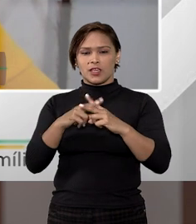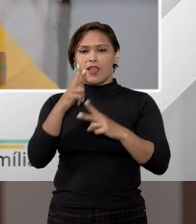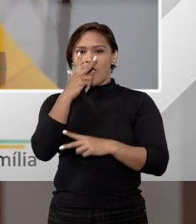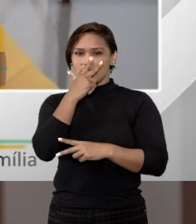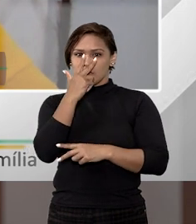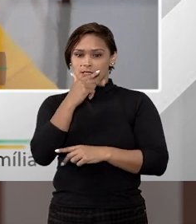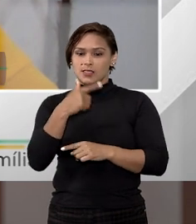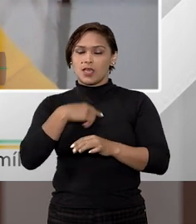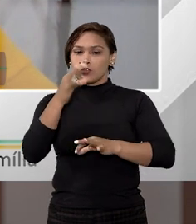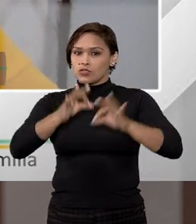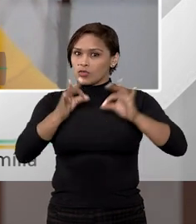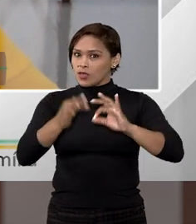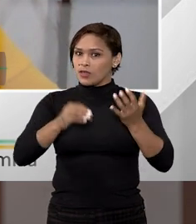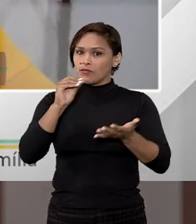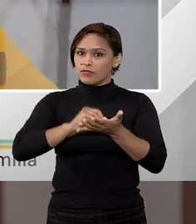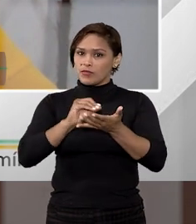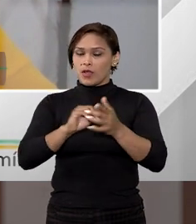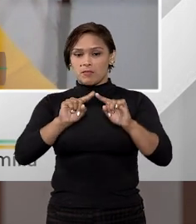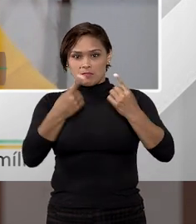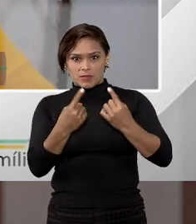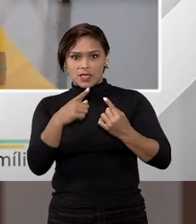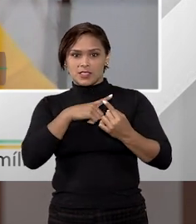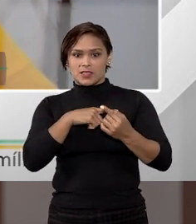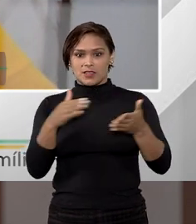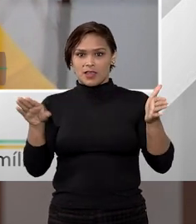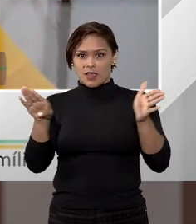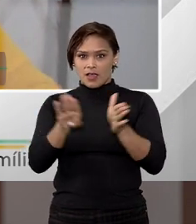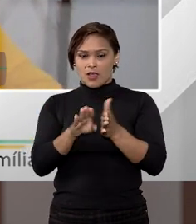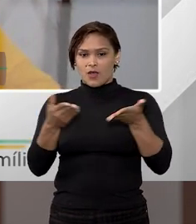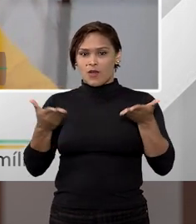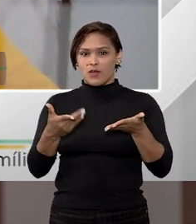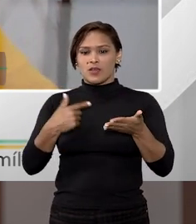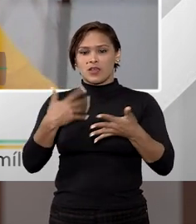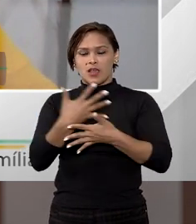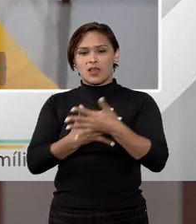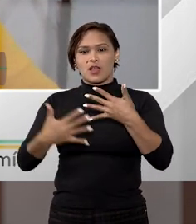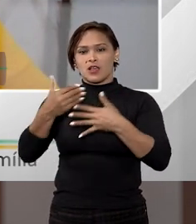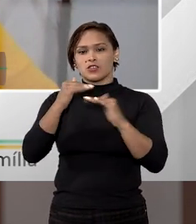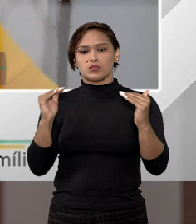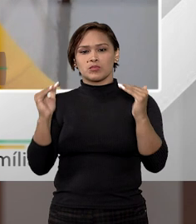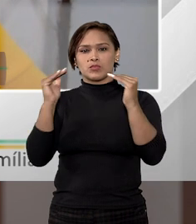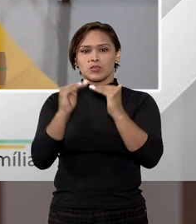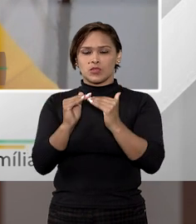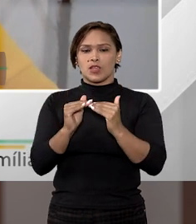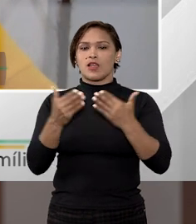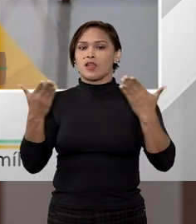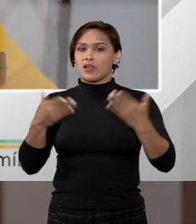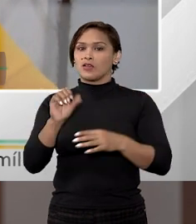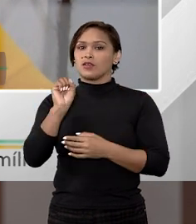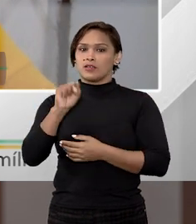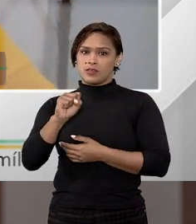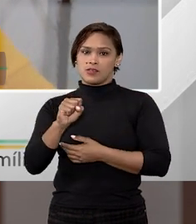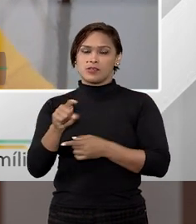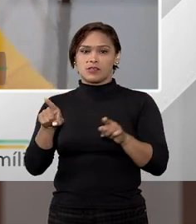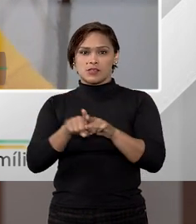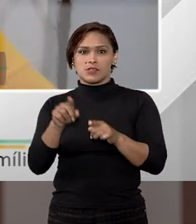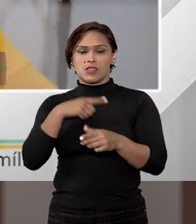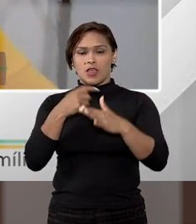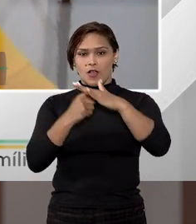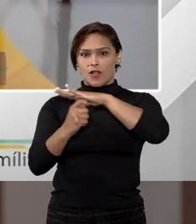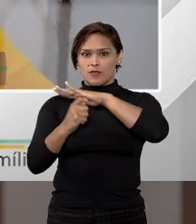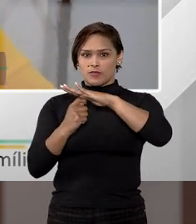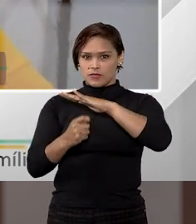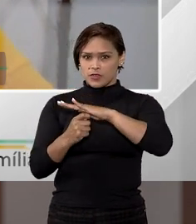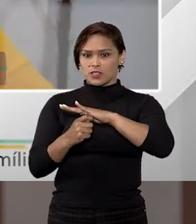esse tema repetitivo, não foi julgado ainda, mas, até então, nós temos a súmula consolidada por enquanto, que sim, se você é um